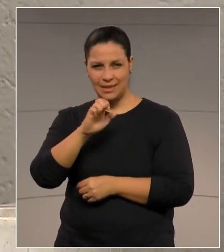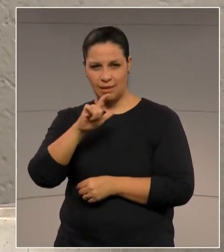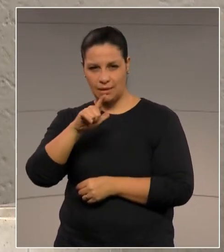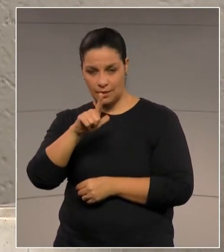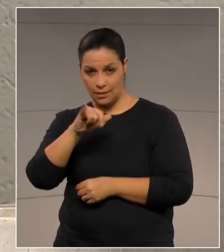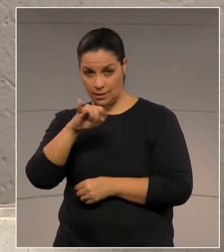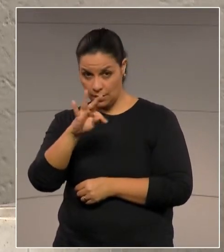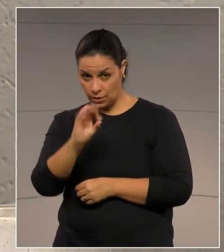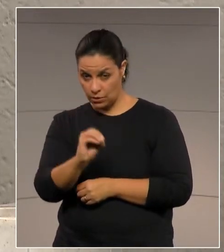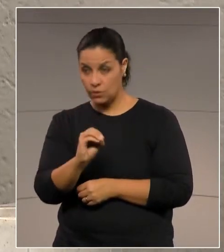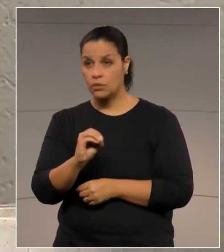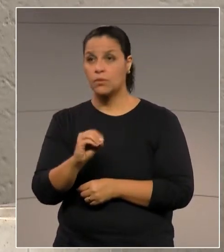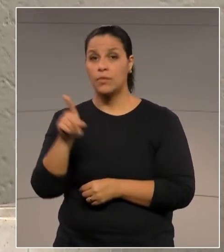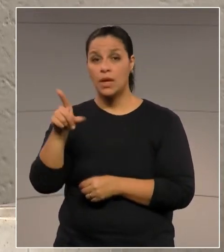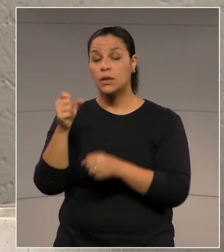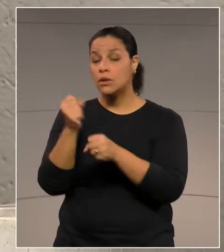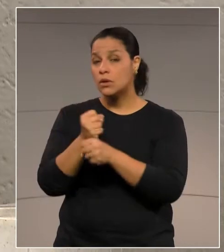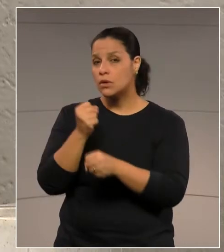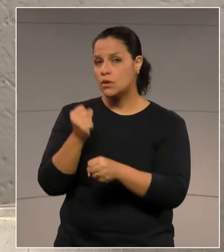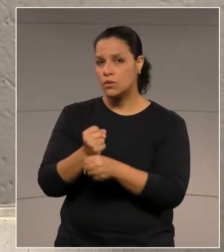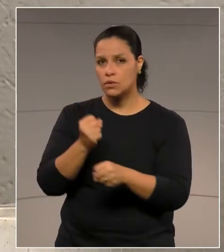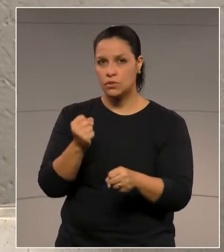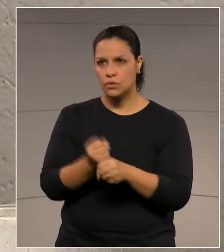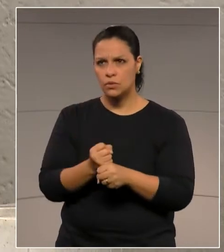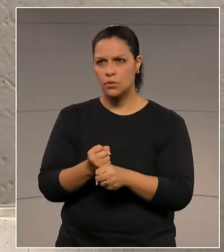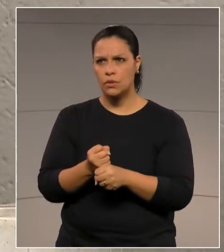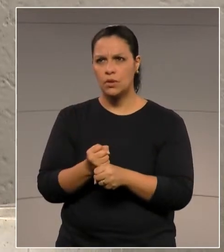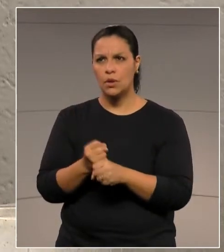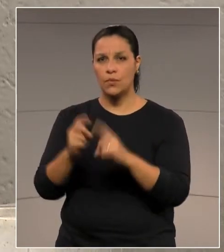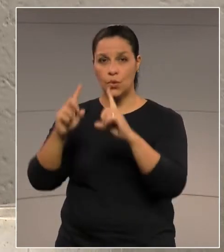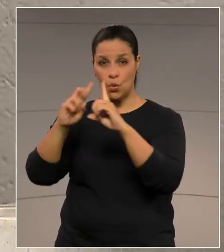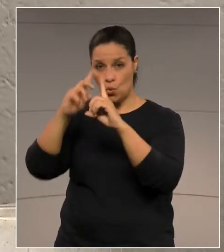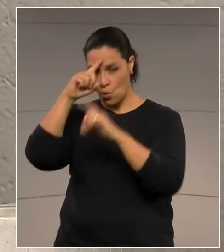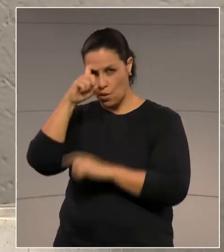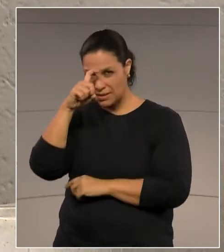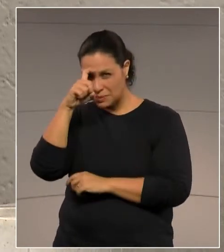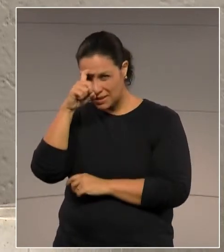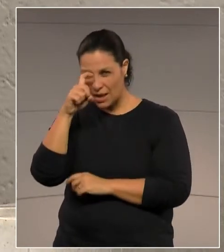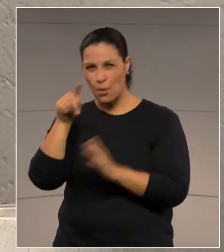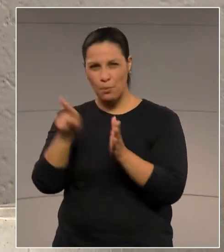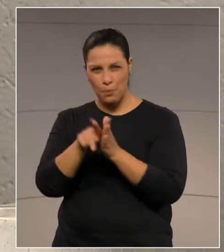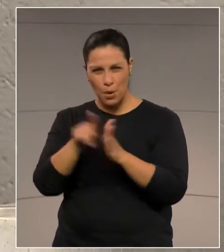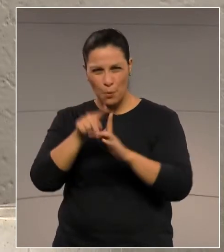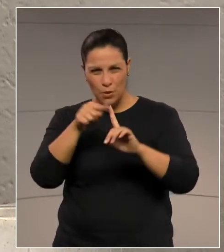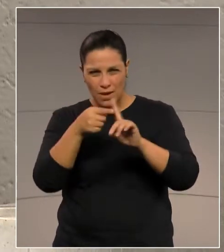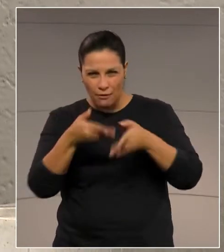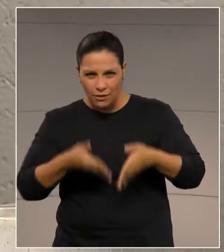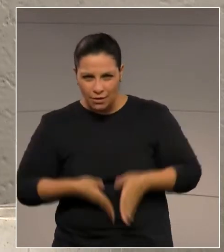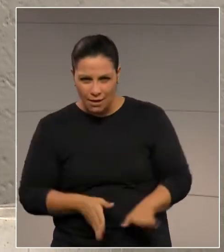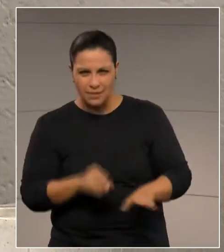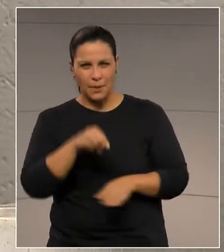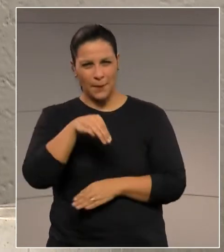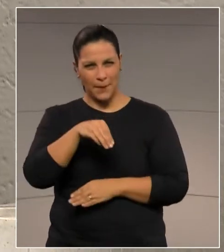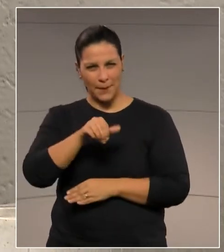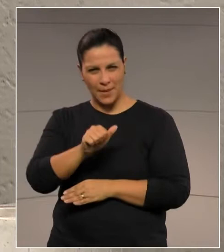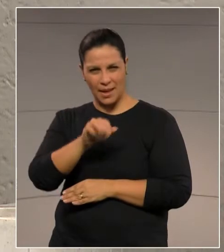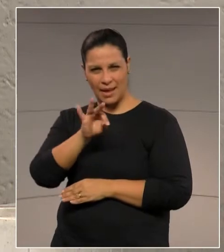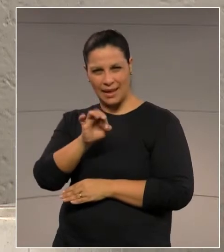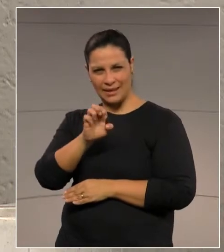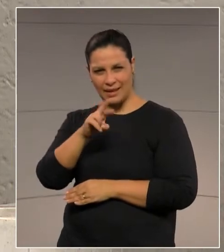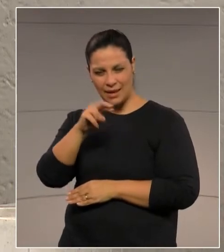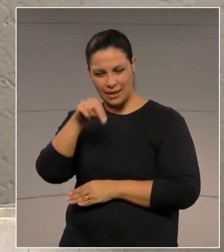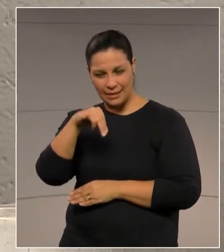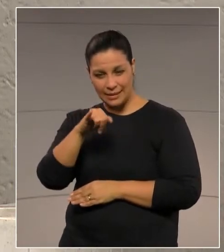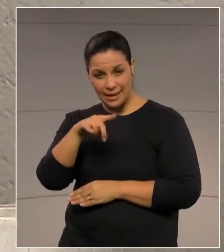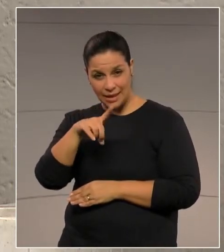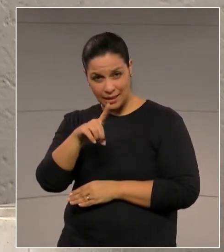construiu uma maternidade pública, uma maternidade bancada com